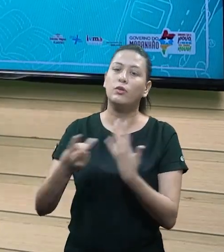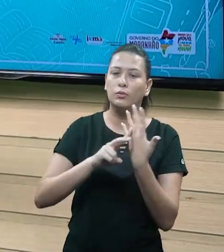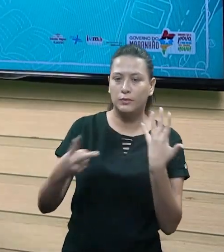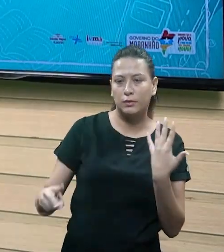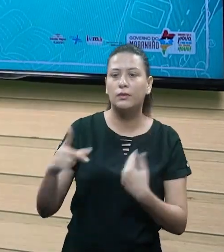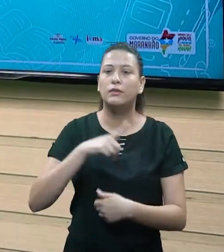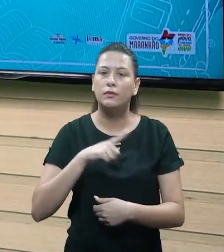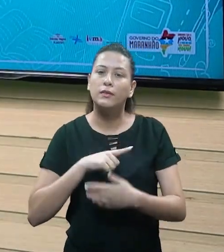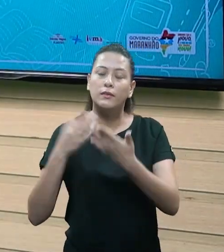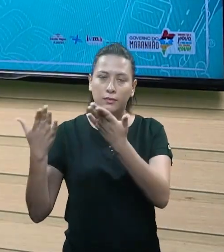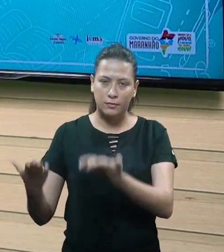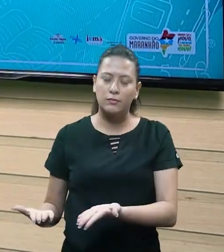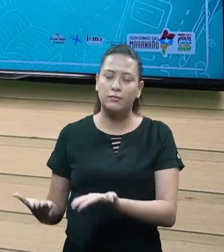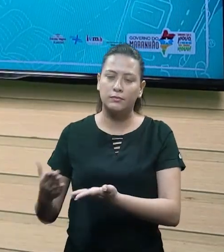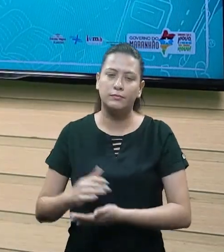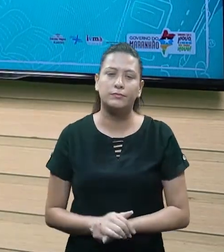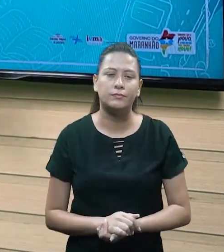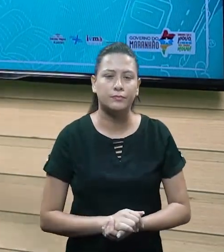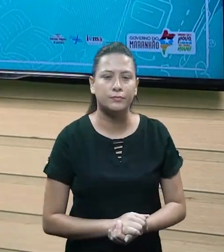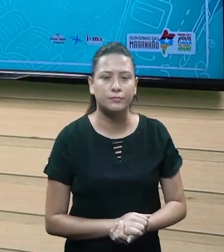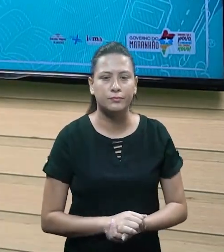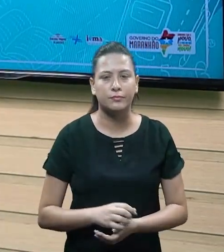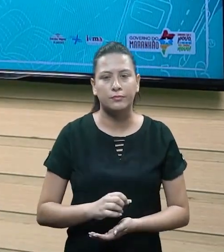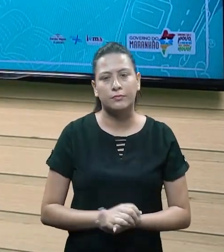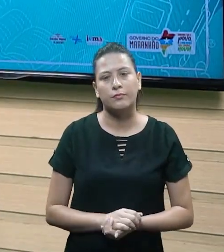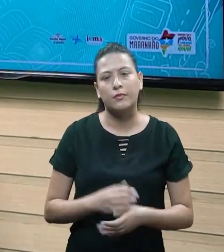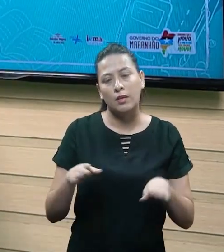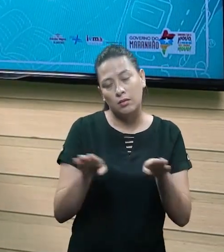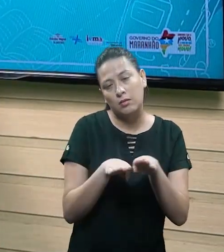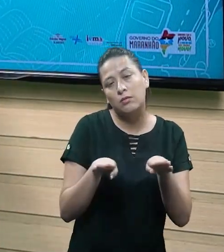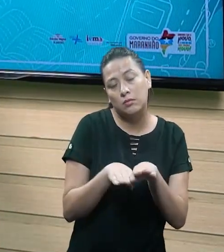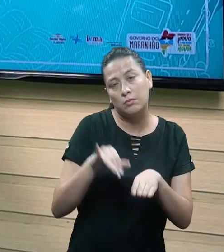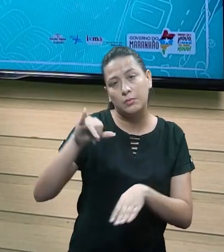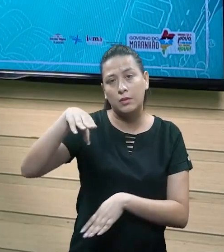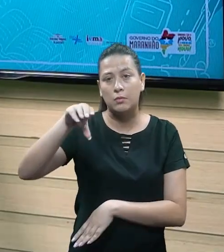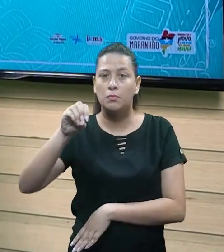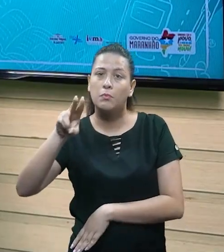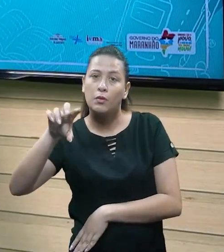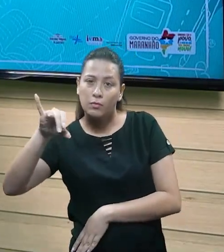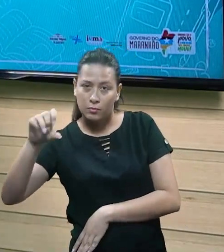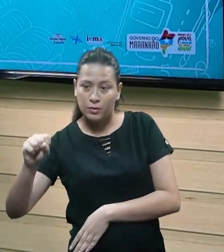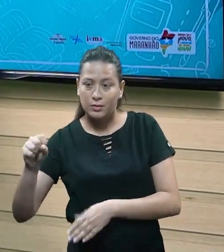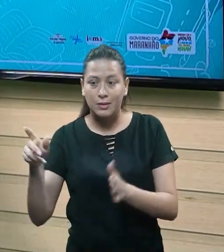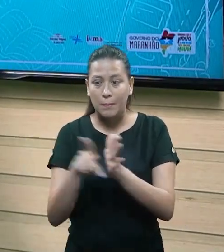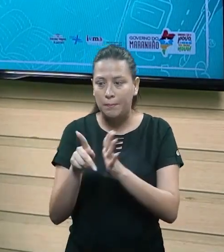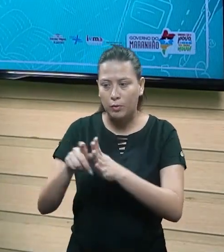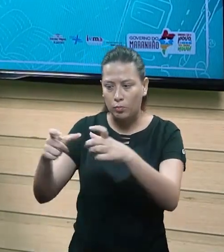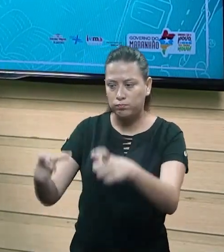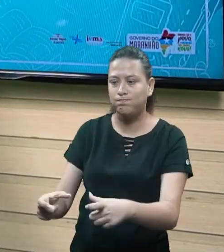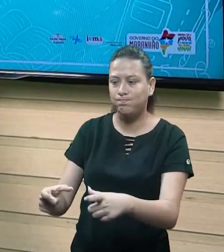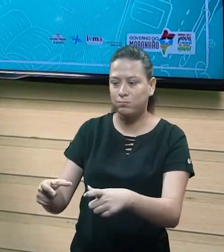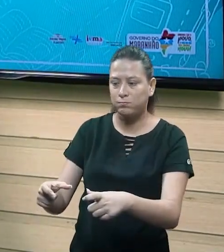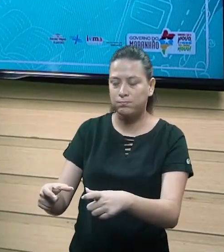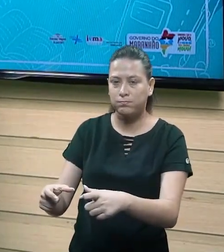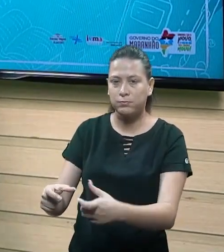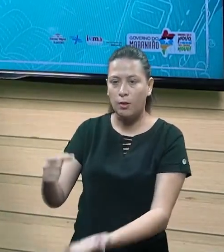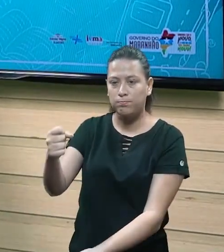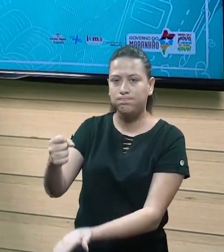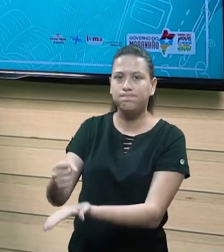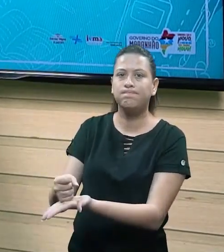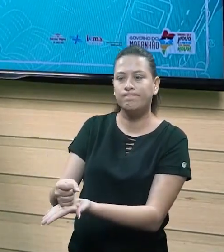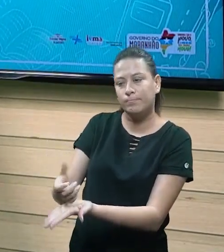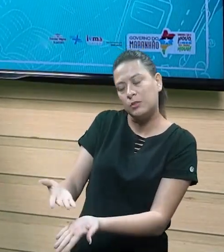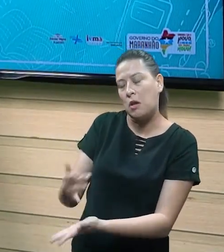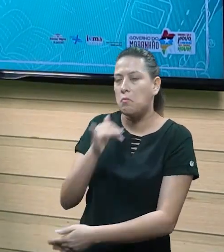árvores entram, ok? Entre outros. Então, bens imóveis são tudo aquilo que eu tenho, que são fixos, são fixos naquele local. Eles estão fixados ao solo,